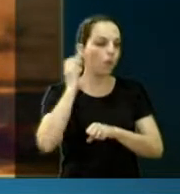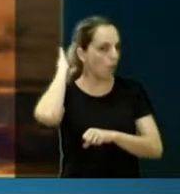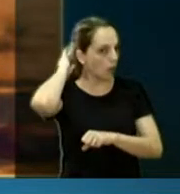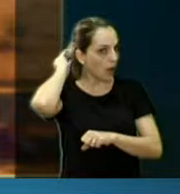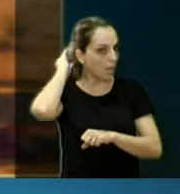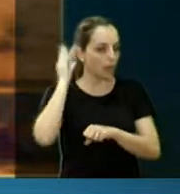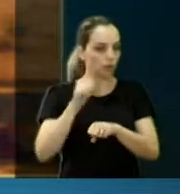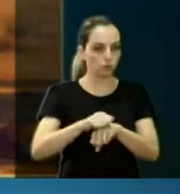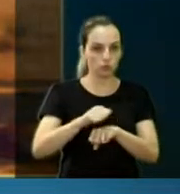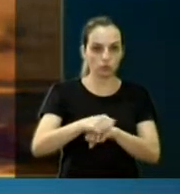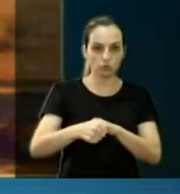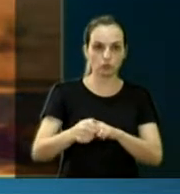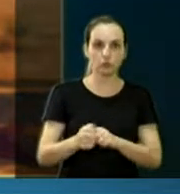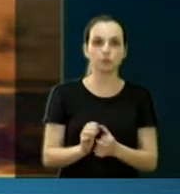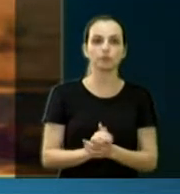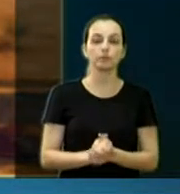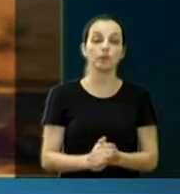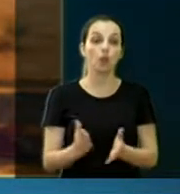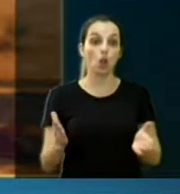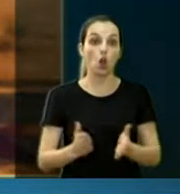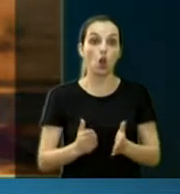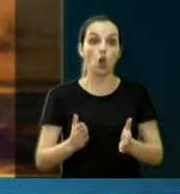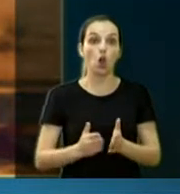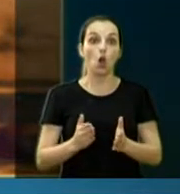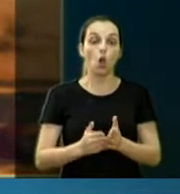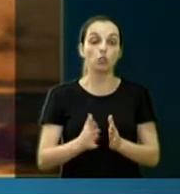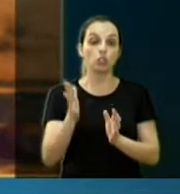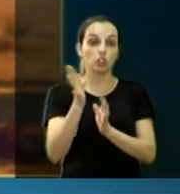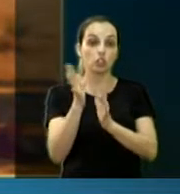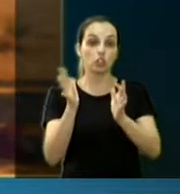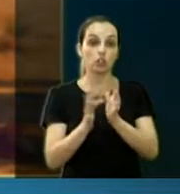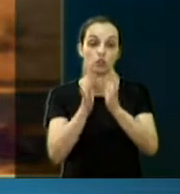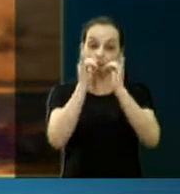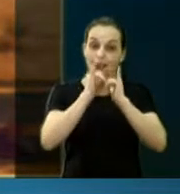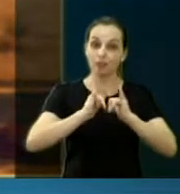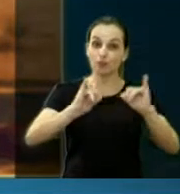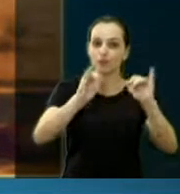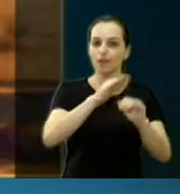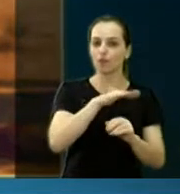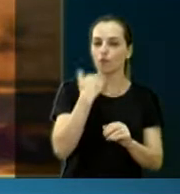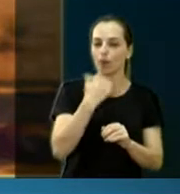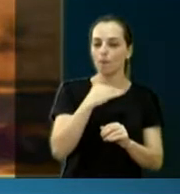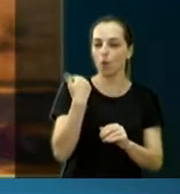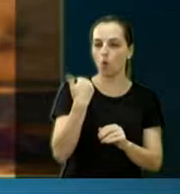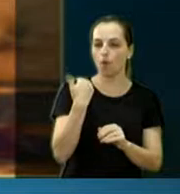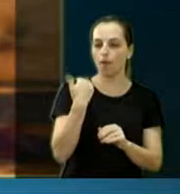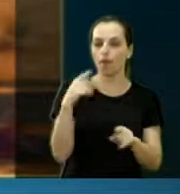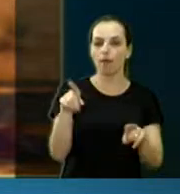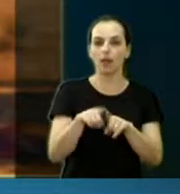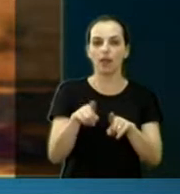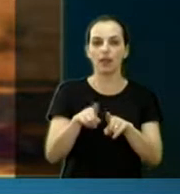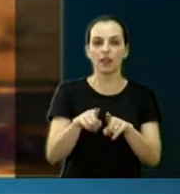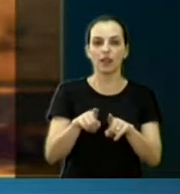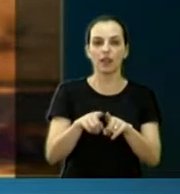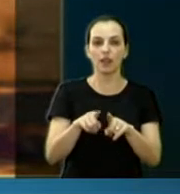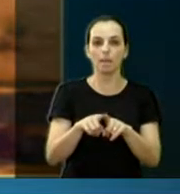anuncia a sua morte aos discípulos, causando grande sofrimento. Anuncia também a traição de Judas.